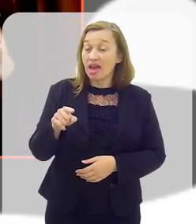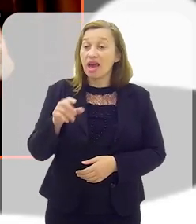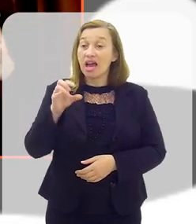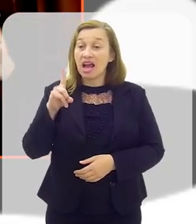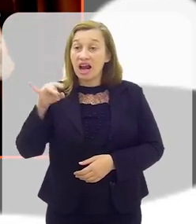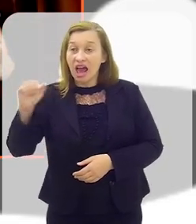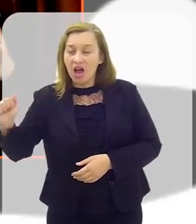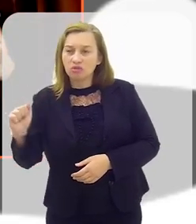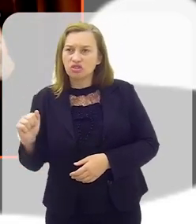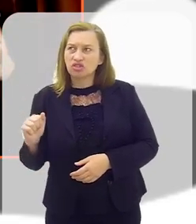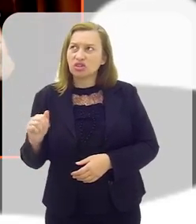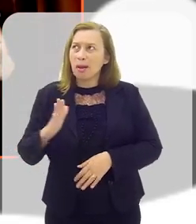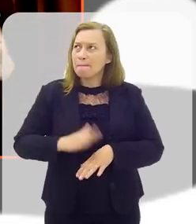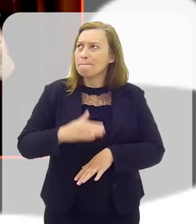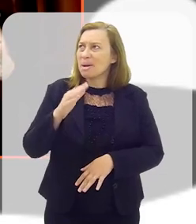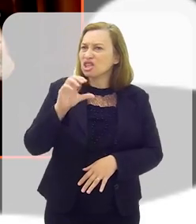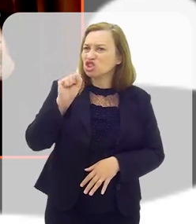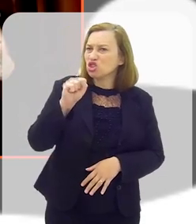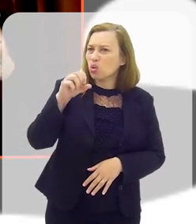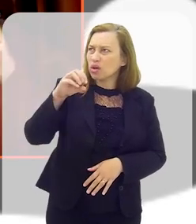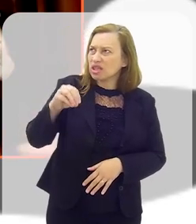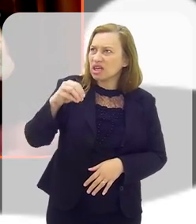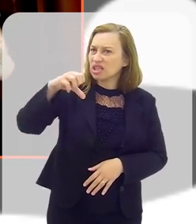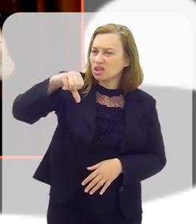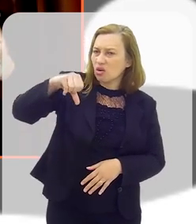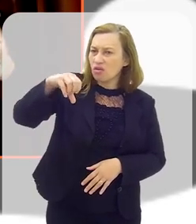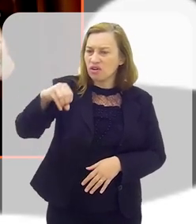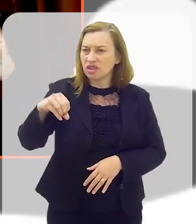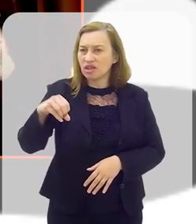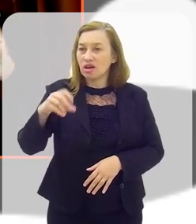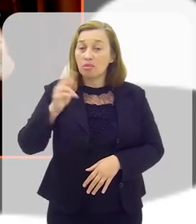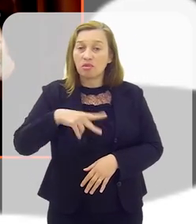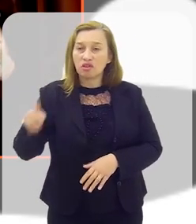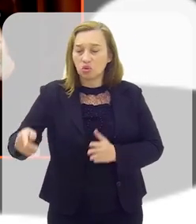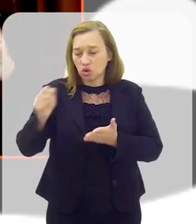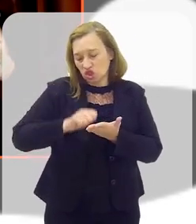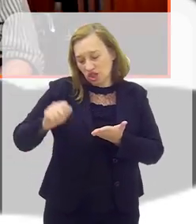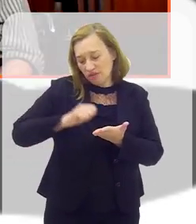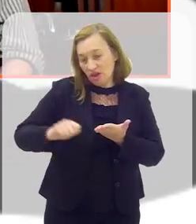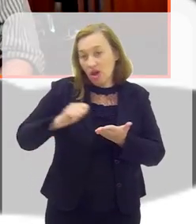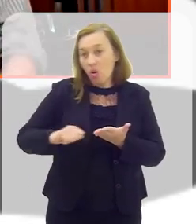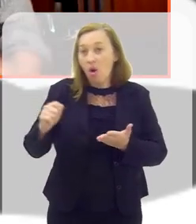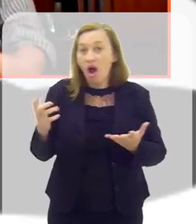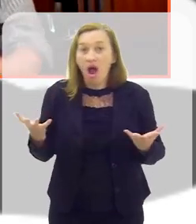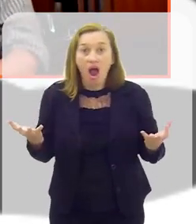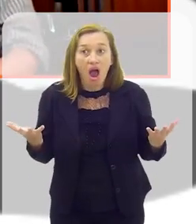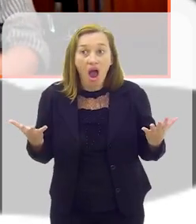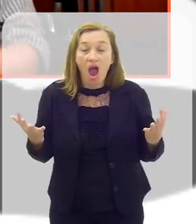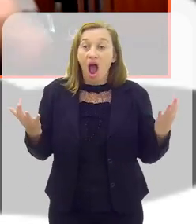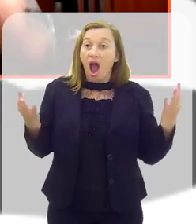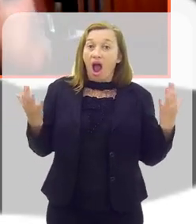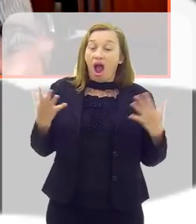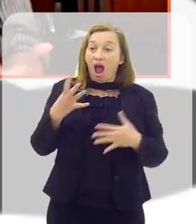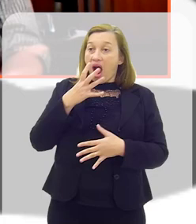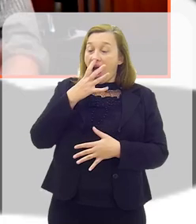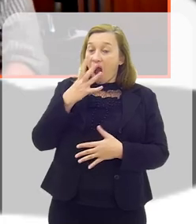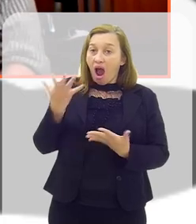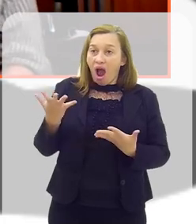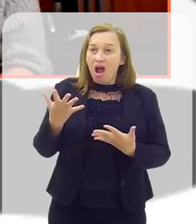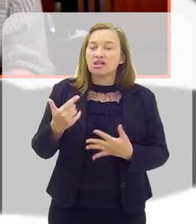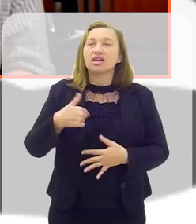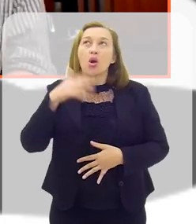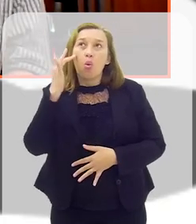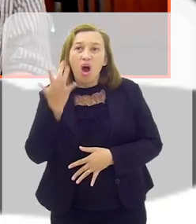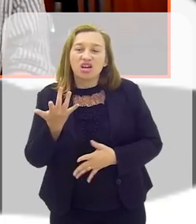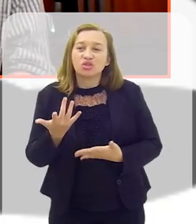Cláudia, mais de, vamos dizer, 80, 90 professores escrevendo. Uau! Porque eu acho, Cláudia,